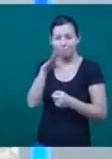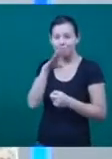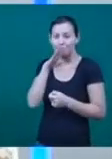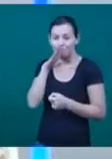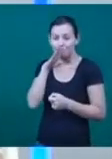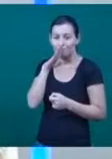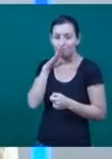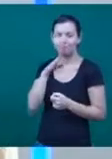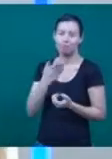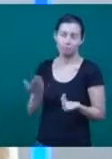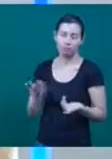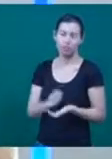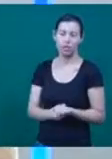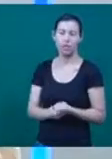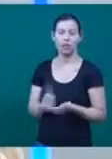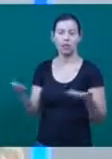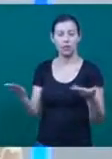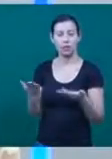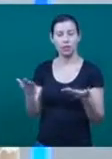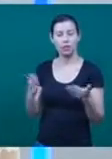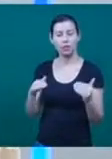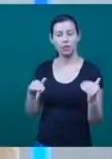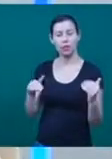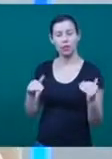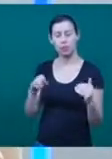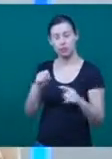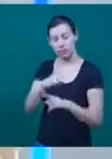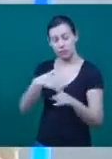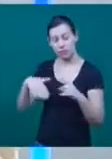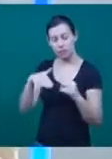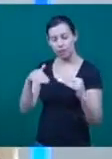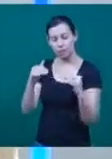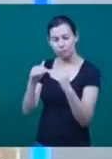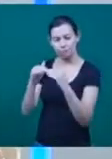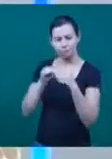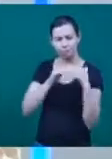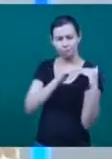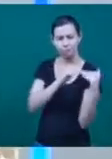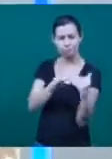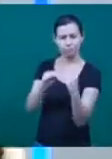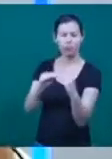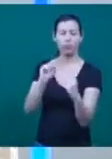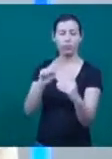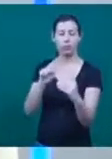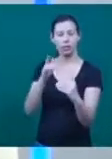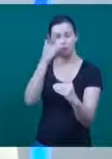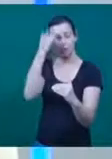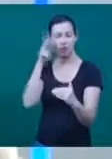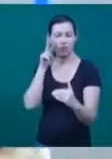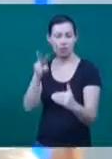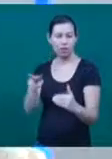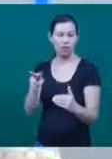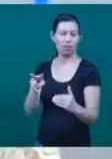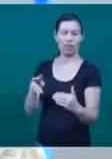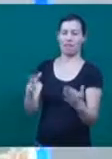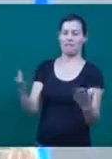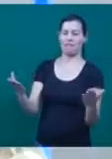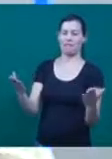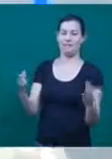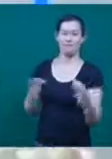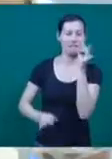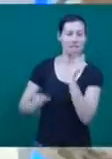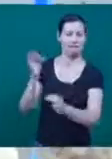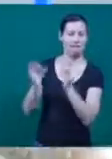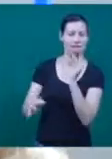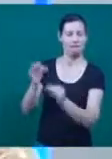uma sociedade muito padronizada, muito as pessoas que julgam todo o tempo o as